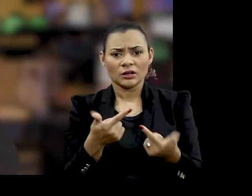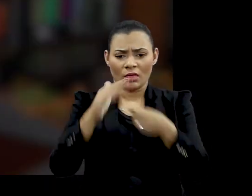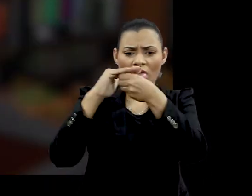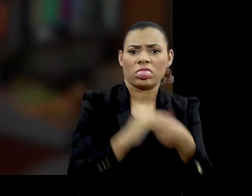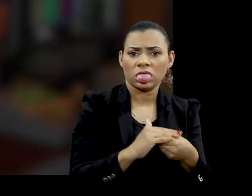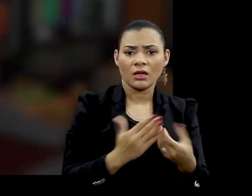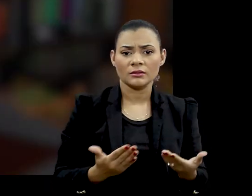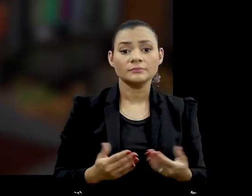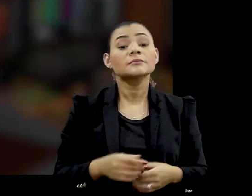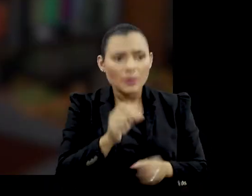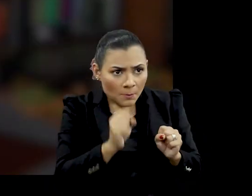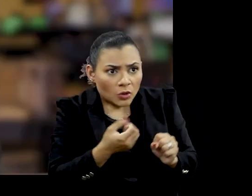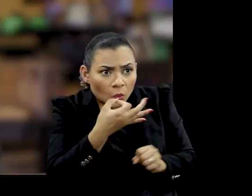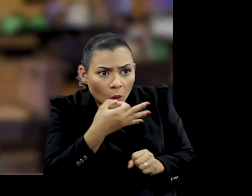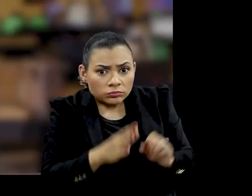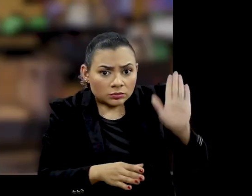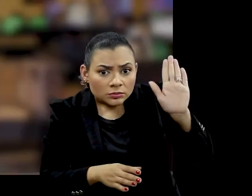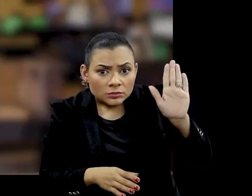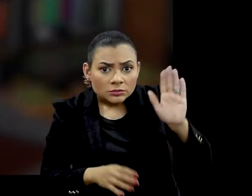Entende? Posso falar um negocinho?